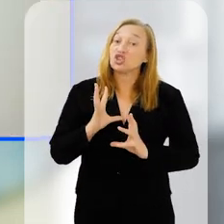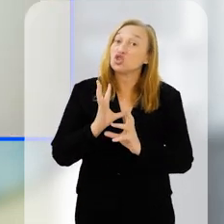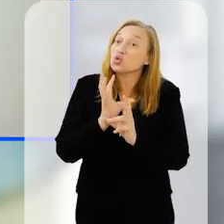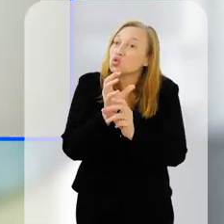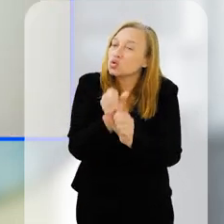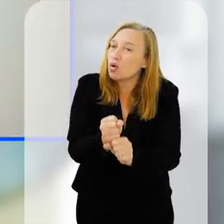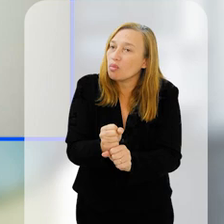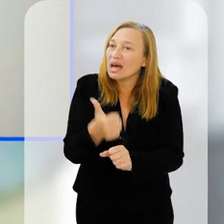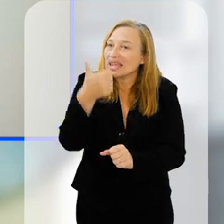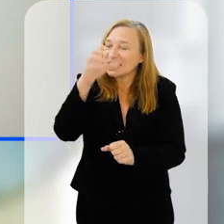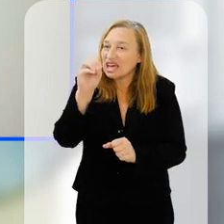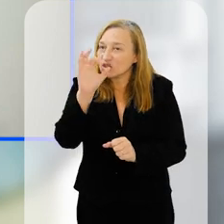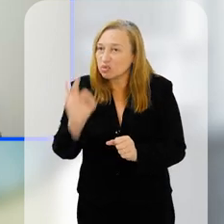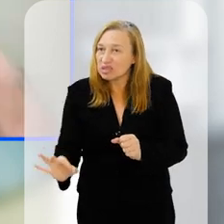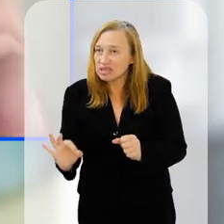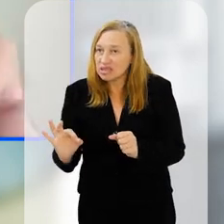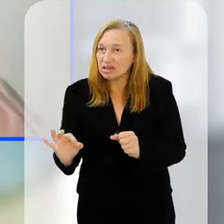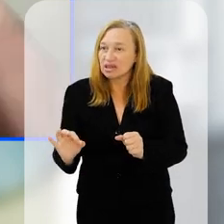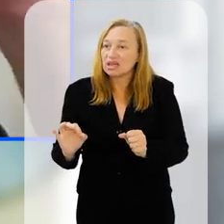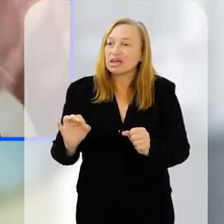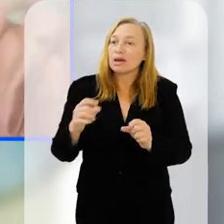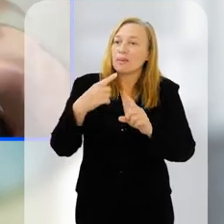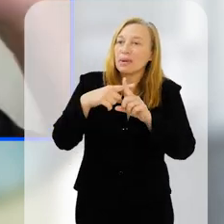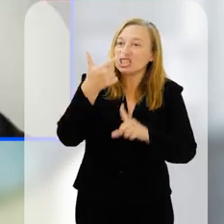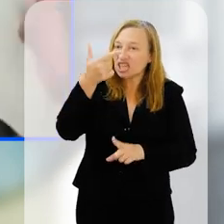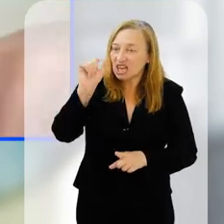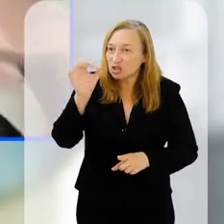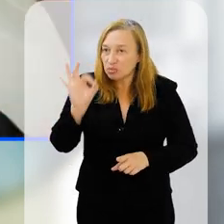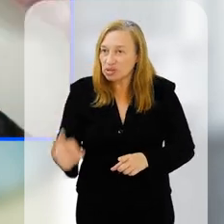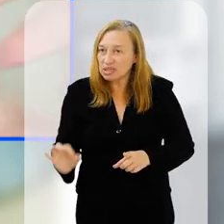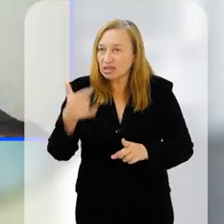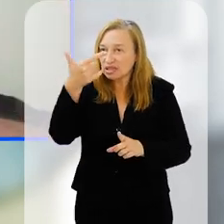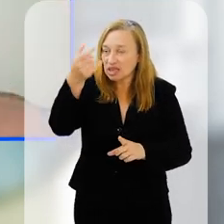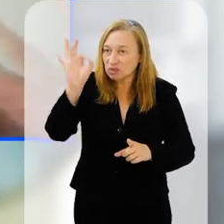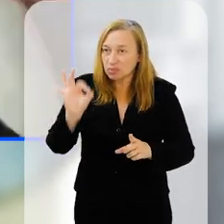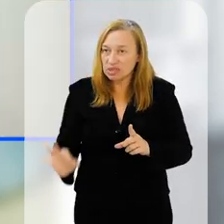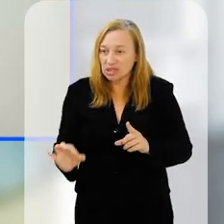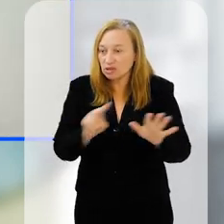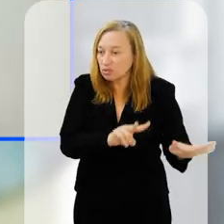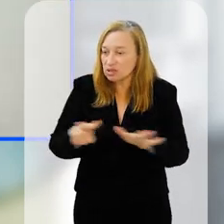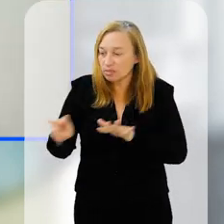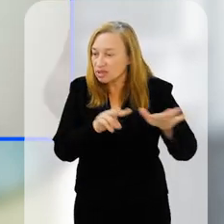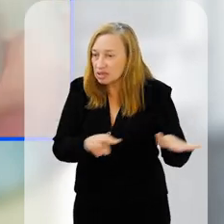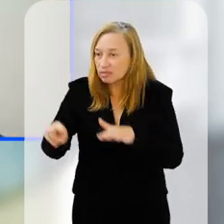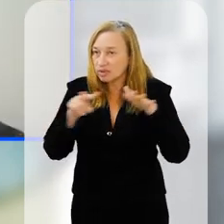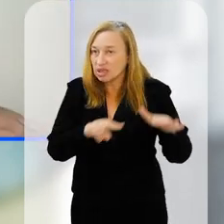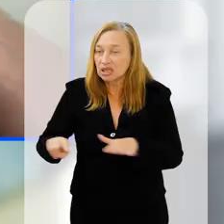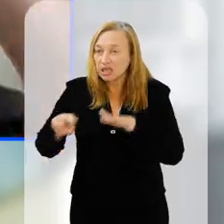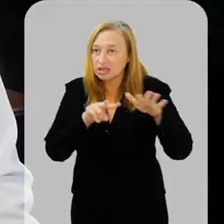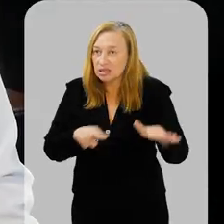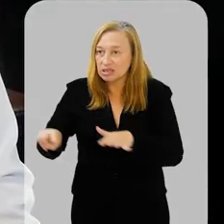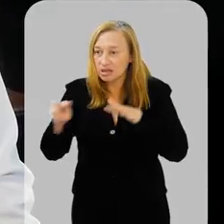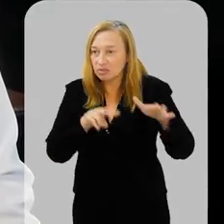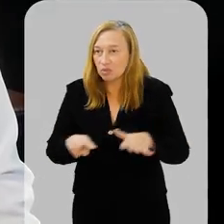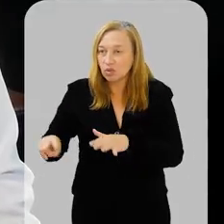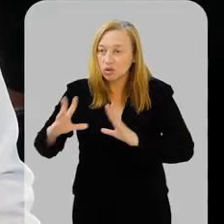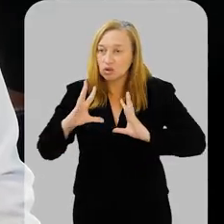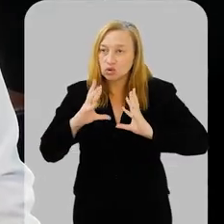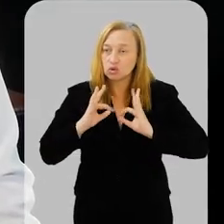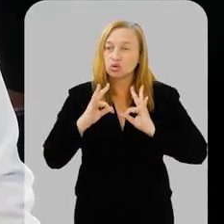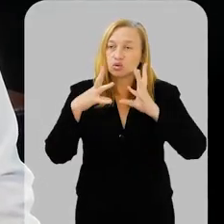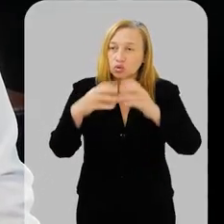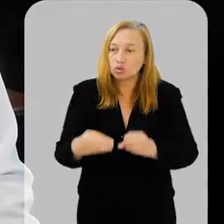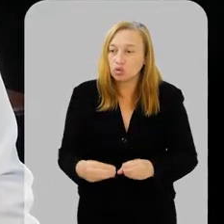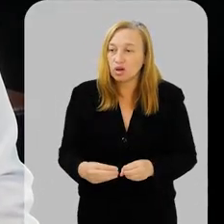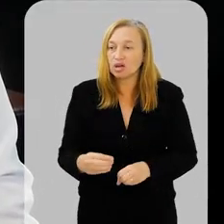Se a gente calcular 10% de 10%, de 10% de 10% ao longo de todas as semanas do ano, depois de todas as semanas de